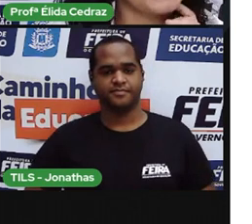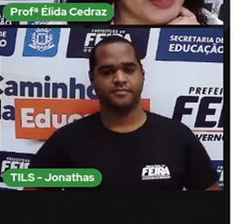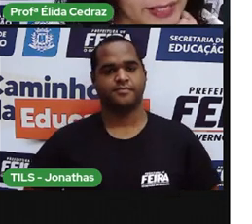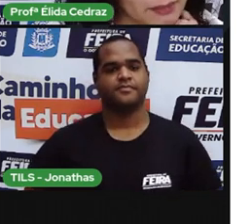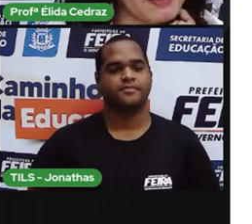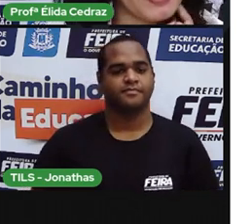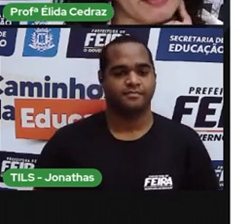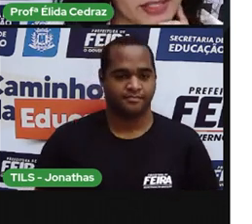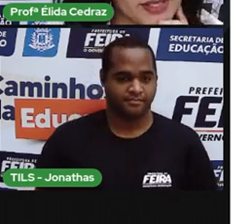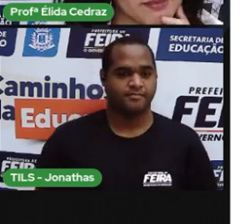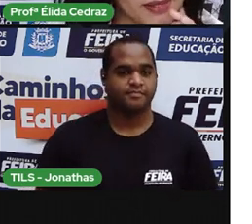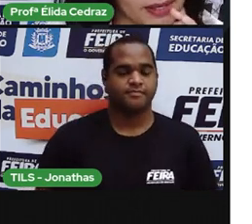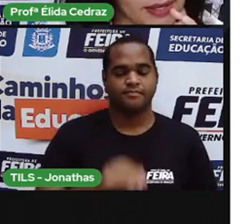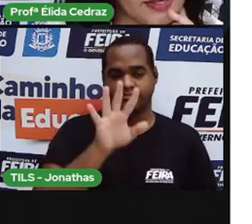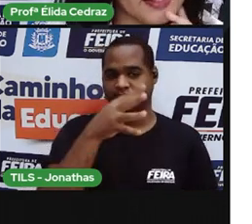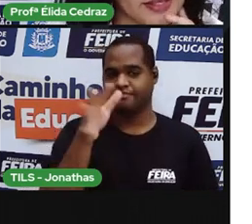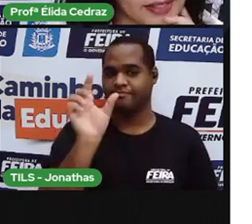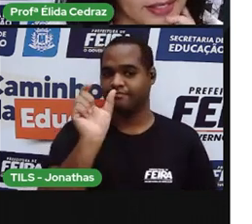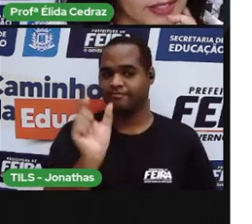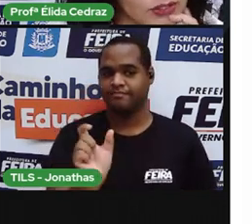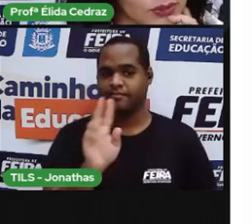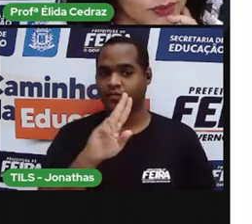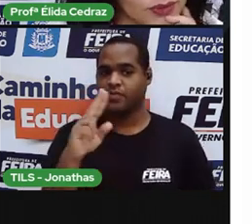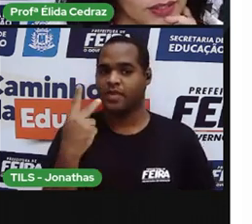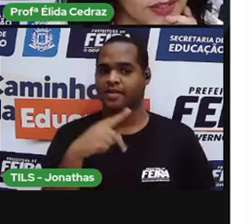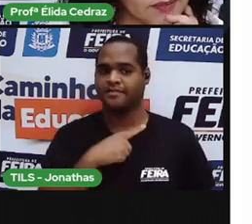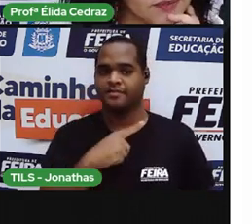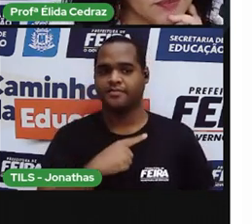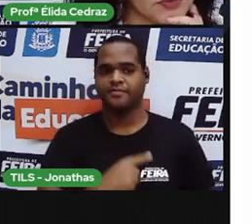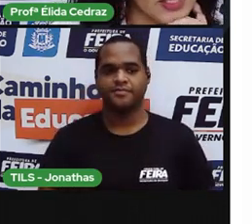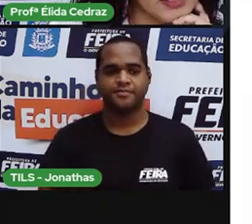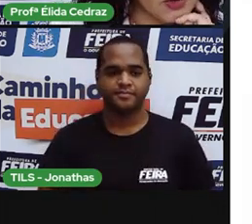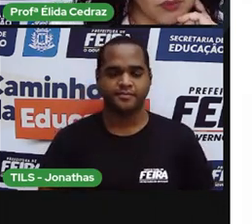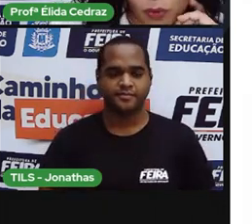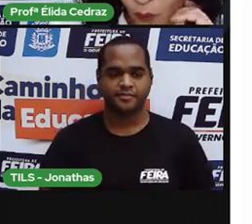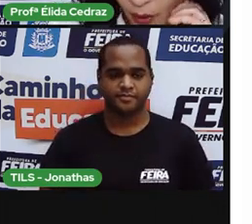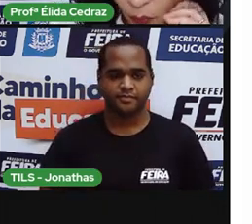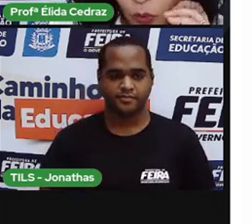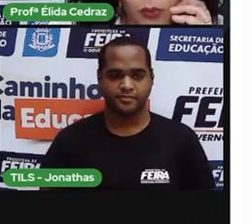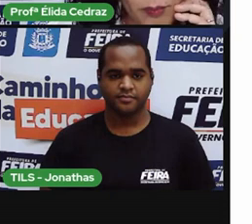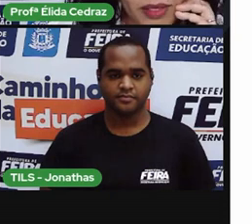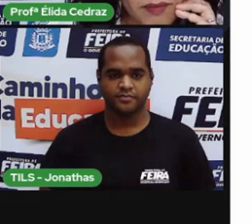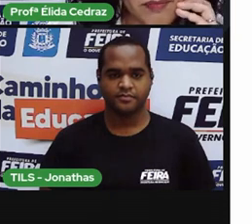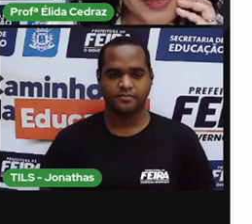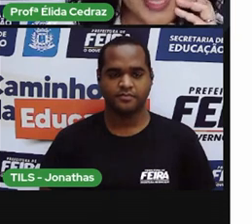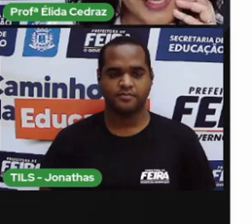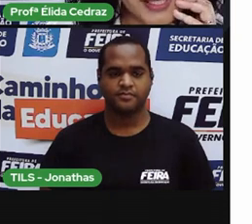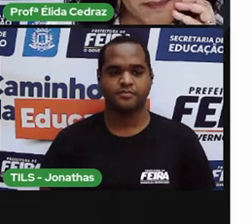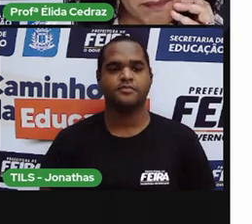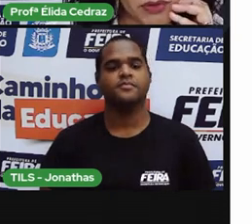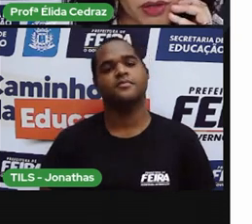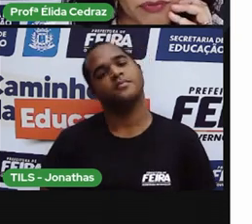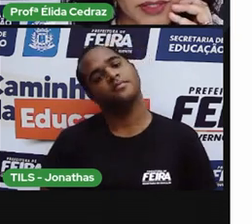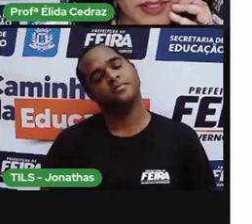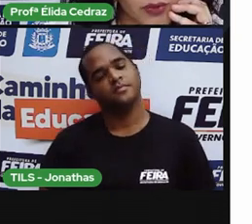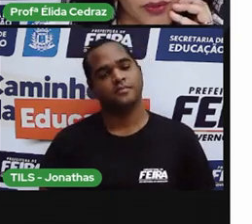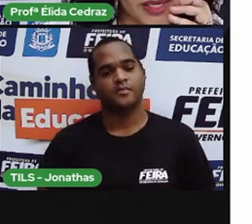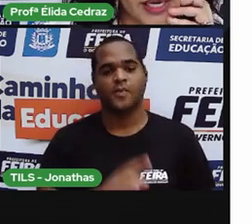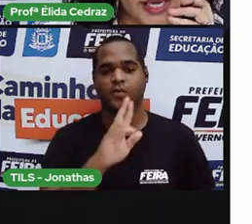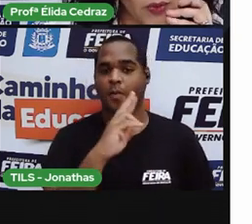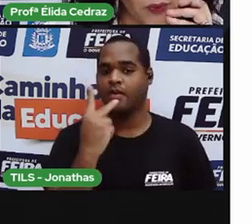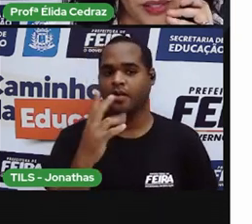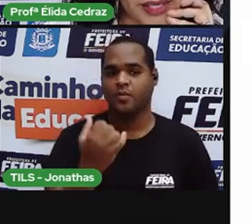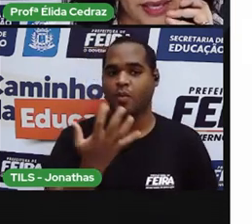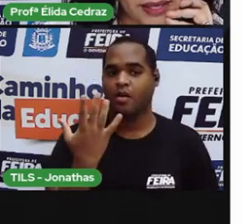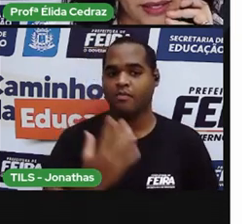Tinha no caso a palavra também, isso. Então, qual é o nome dessa profissão?